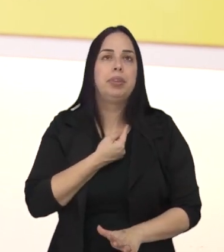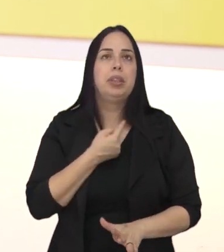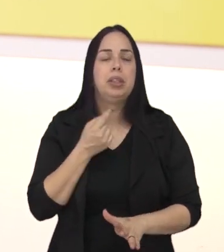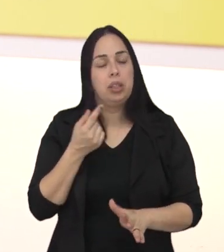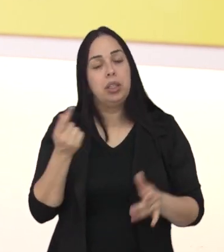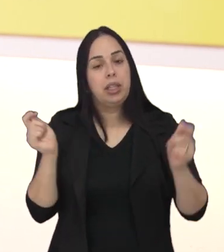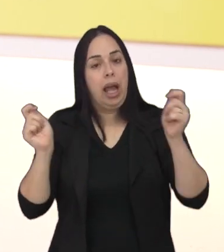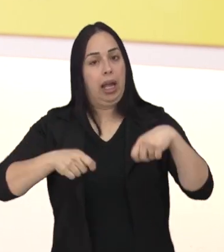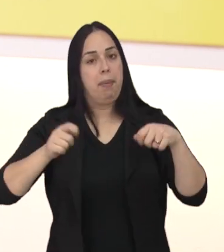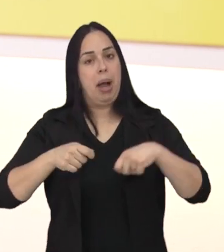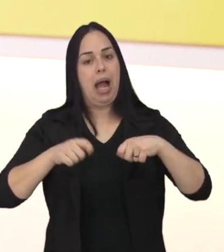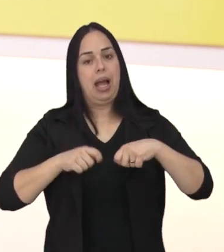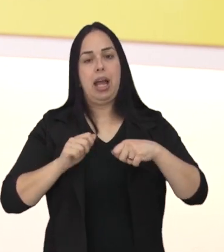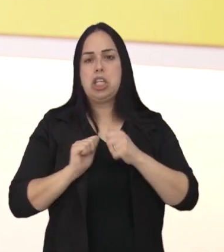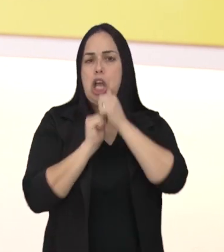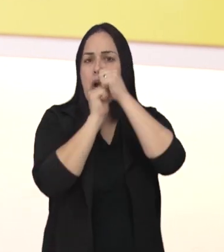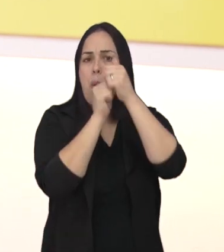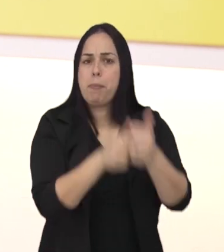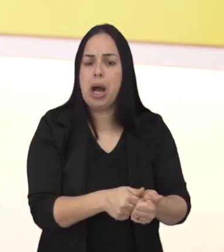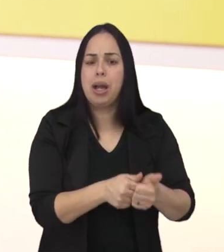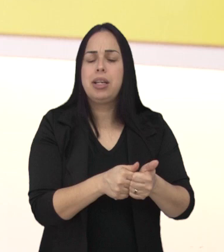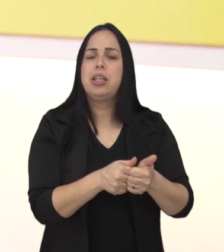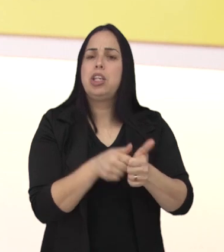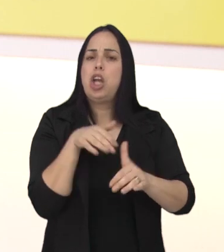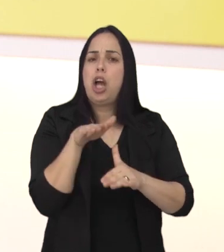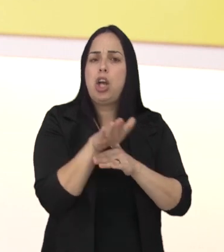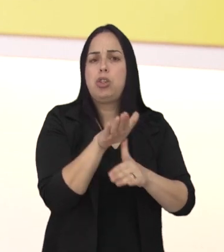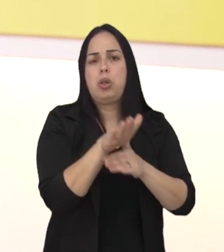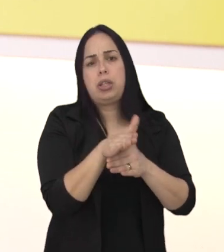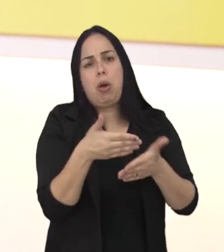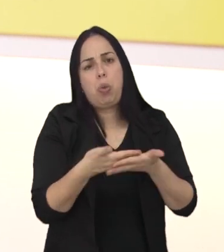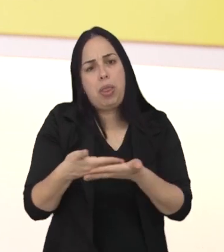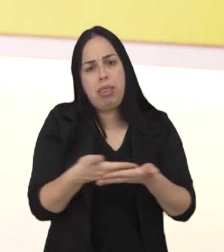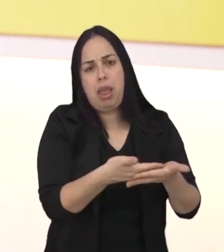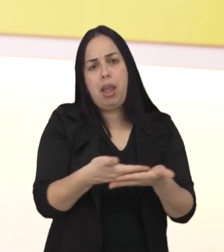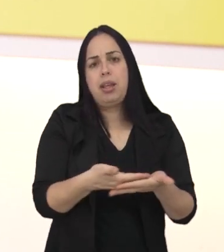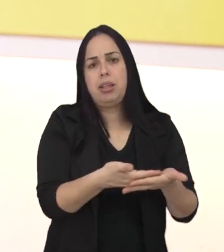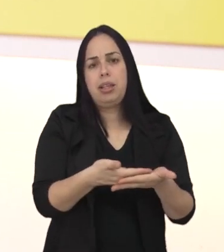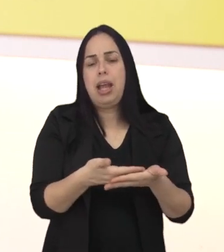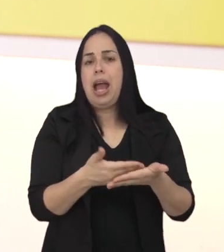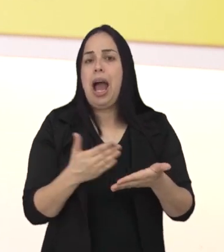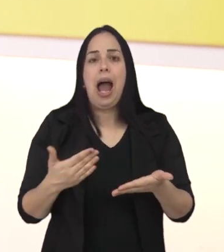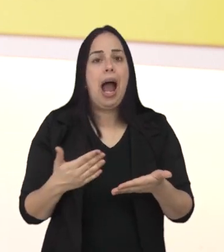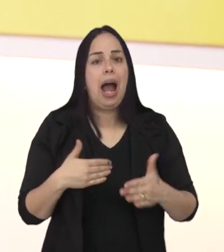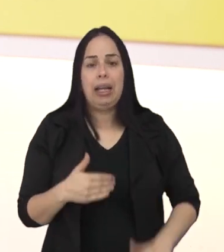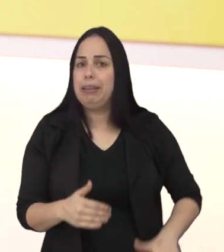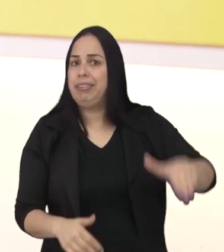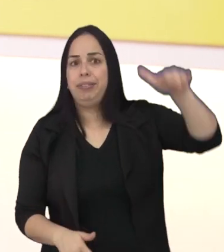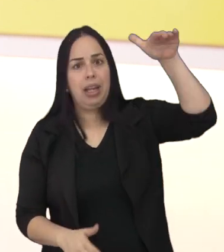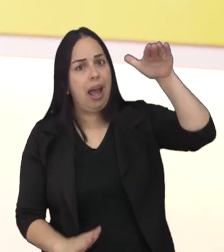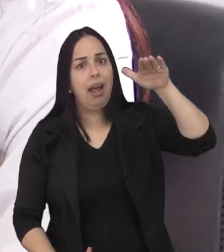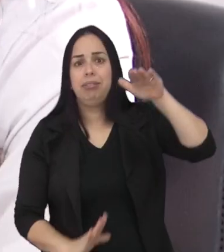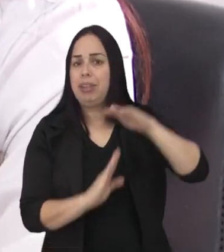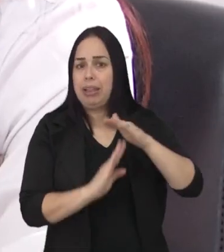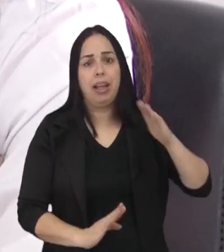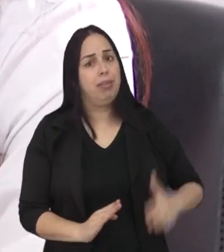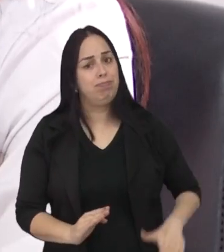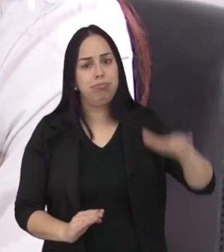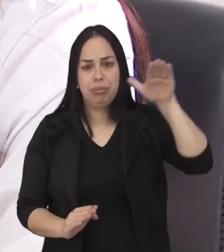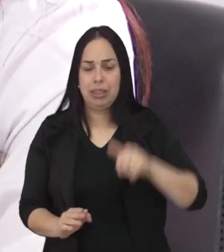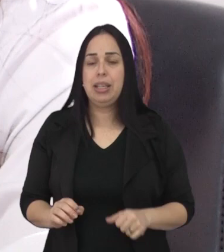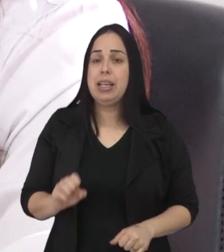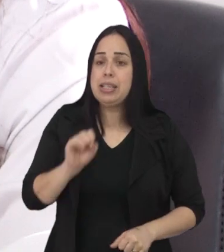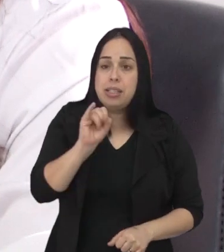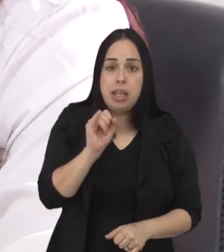tem a condição de fazer todo o acompanhamento desse bebê, dessa criança até a idade adulta. Se ela não